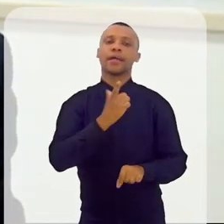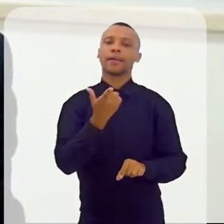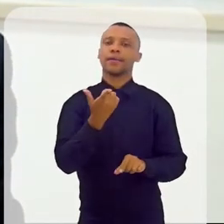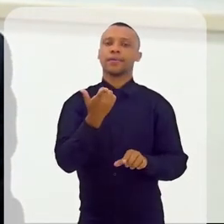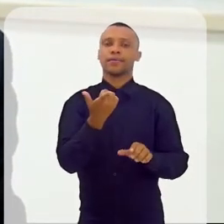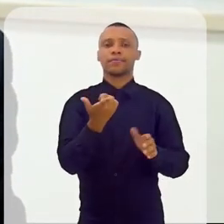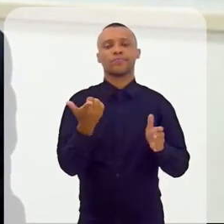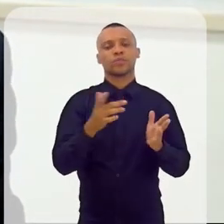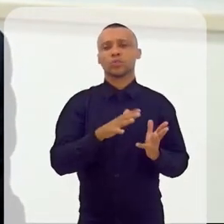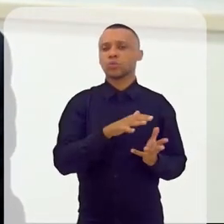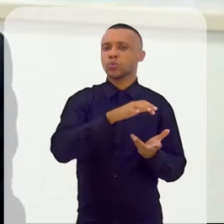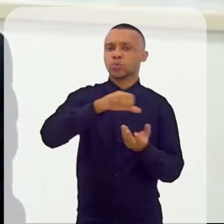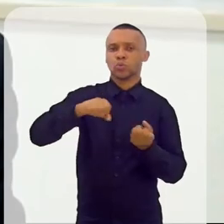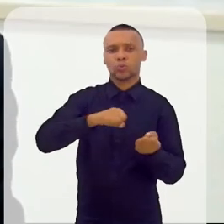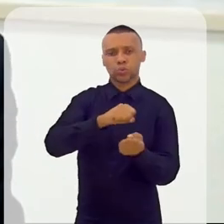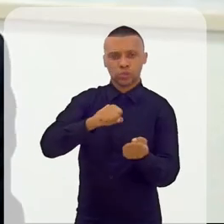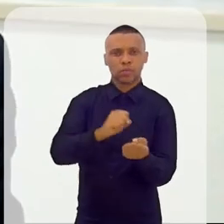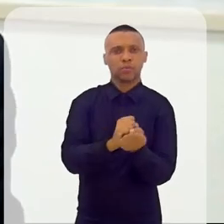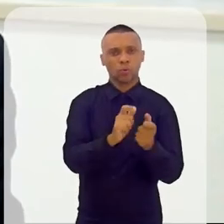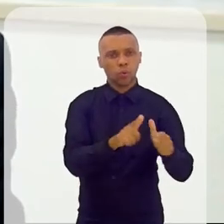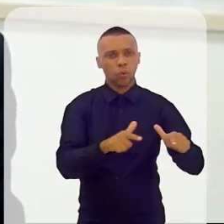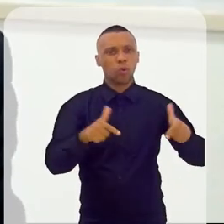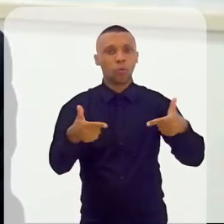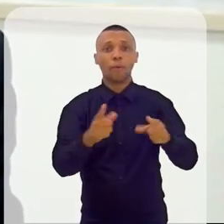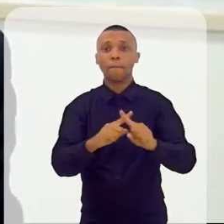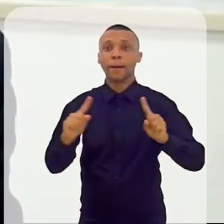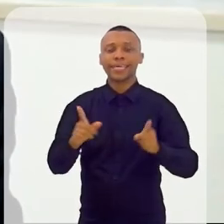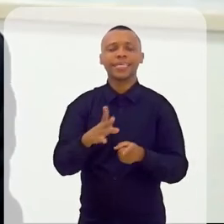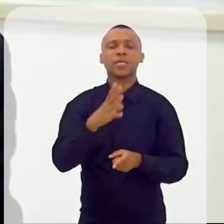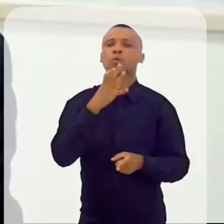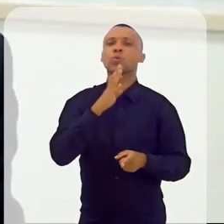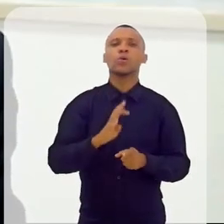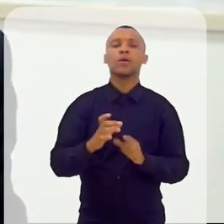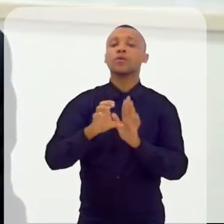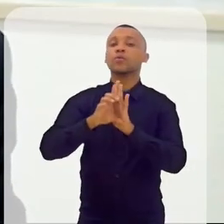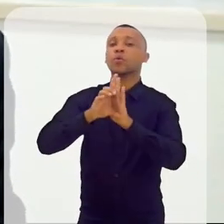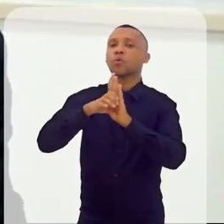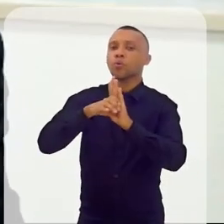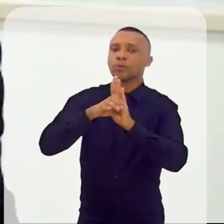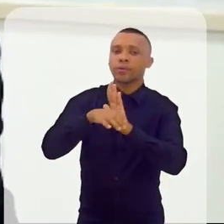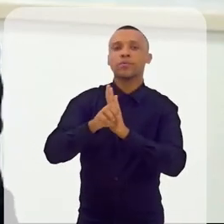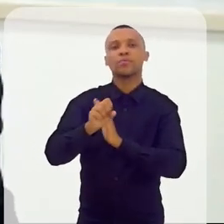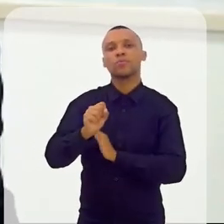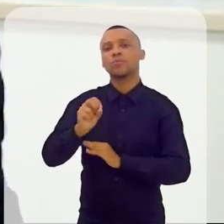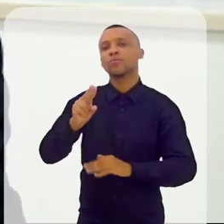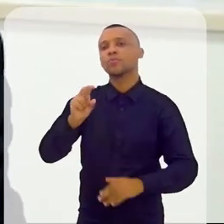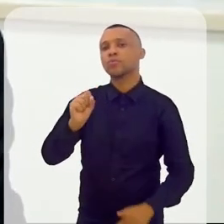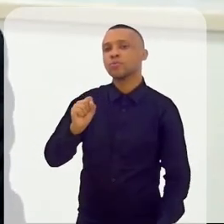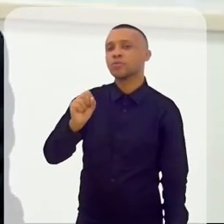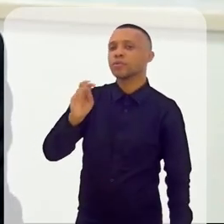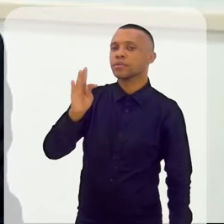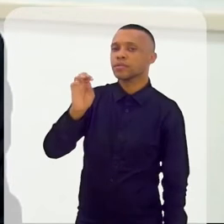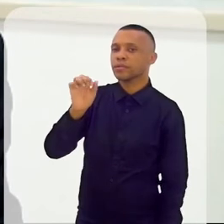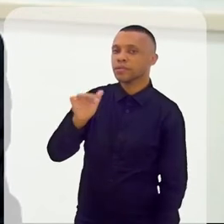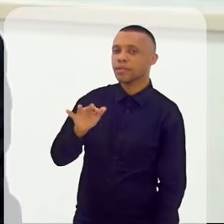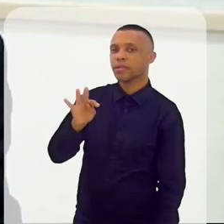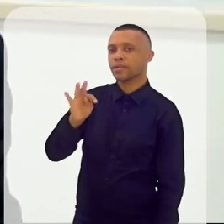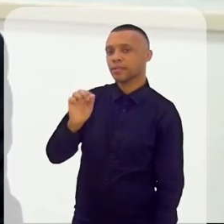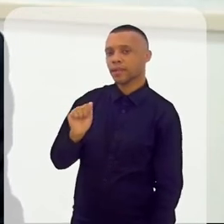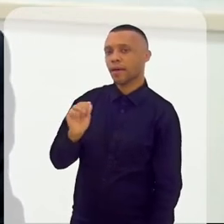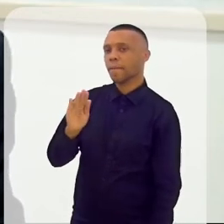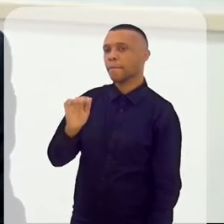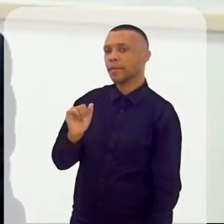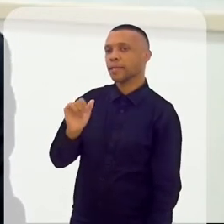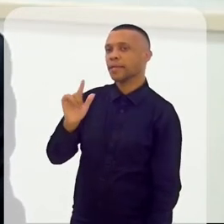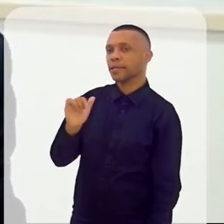práticas altamente sustentáveis, mas eles não conhecem os conceitos de sustentabilidade. Quando nós vamos, às